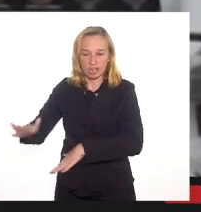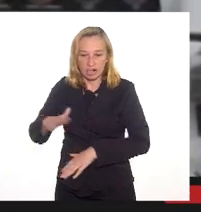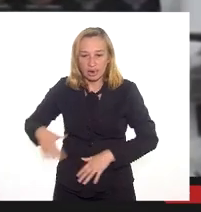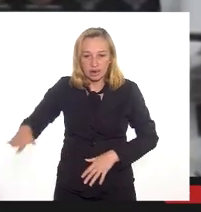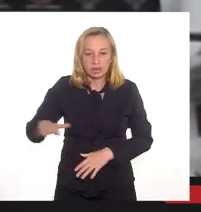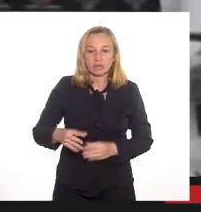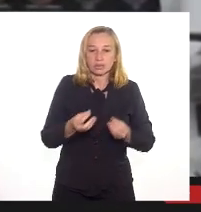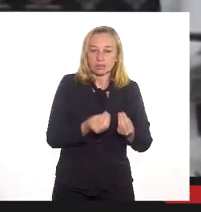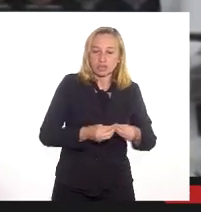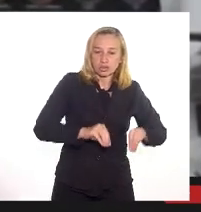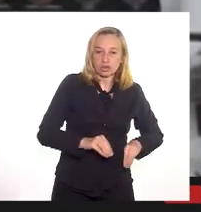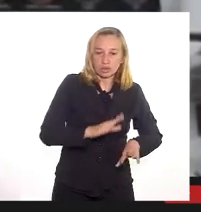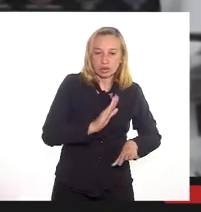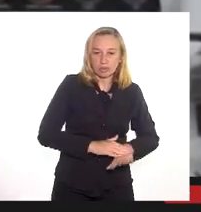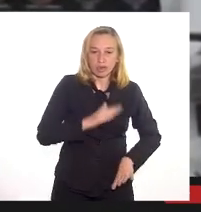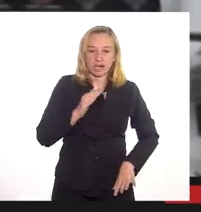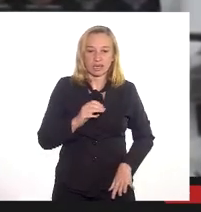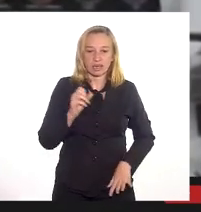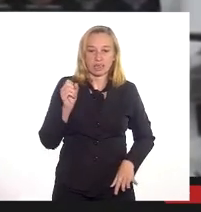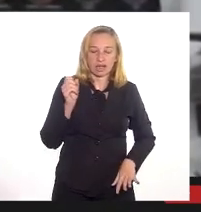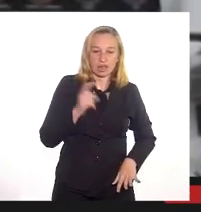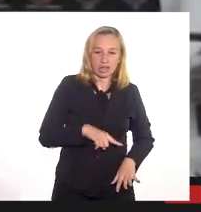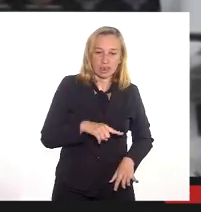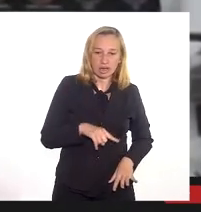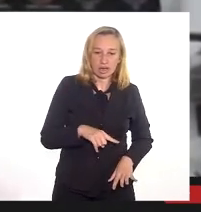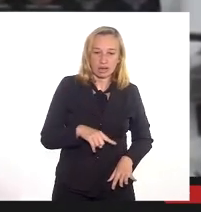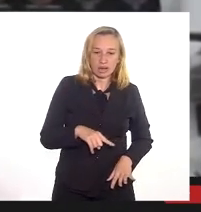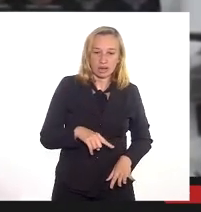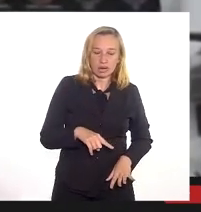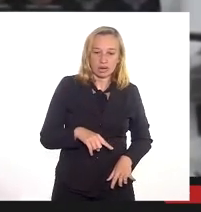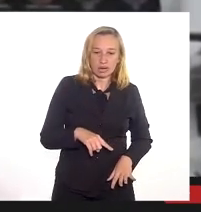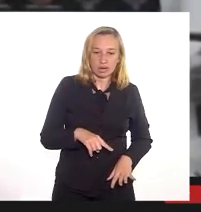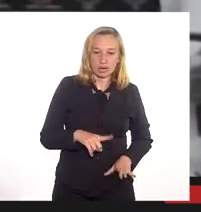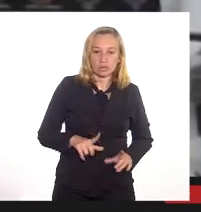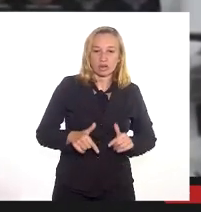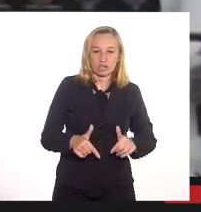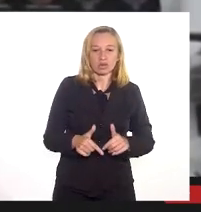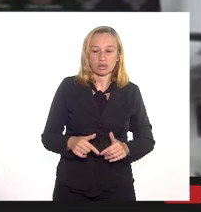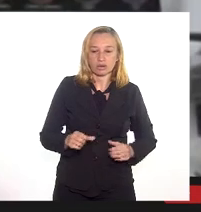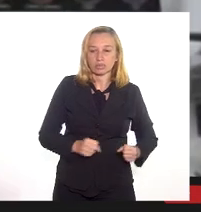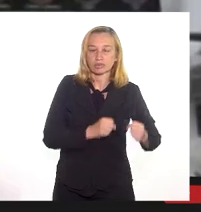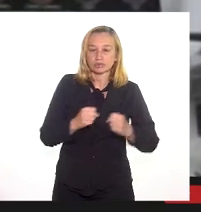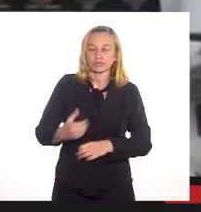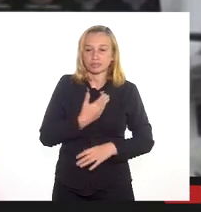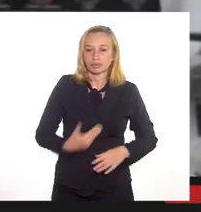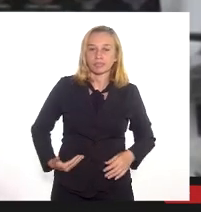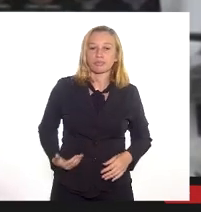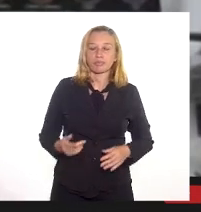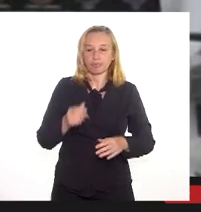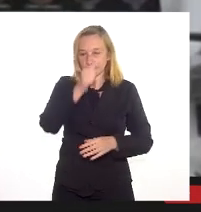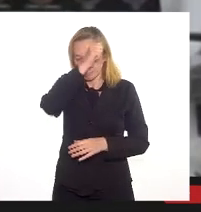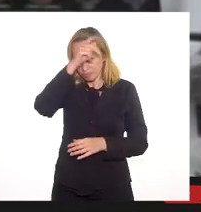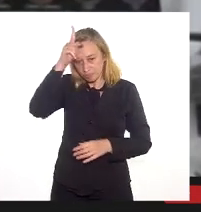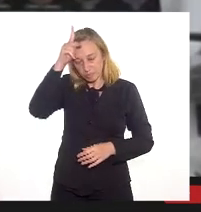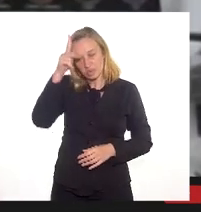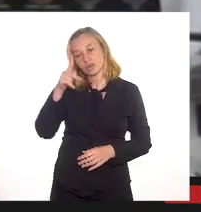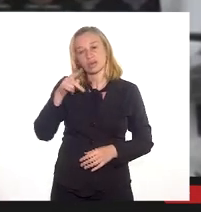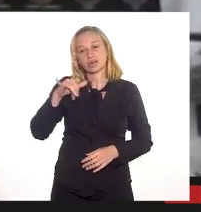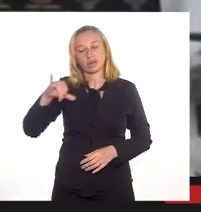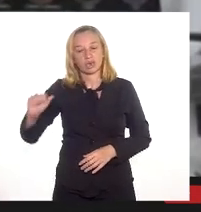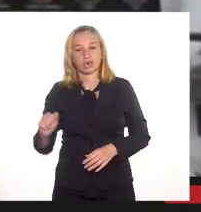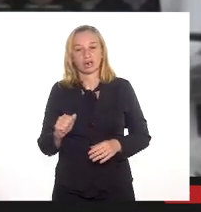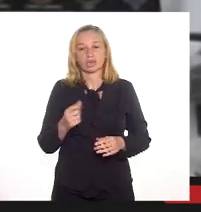maior prejuízo vai ser a omissão do poder público, principalmente da Prefeitura e do INCRA, que são os dois órgãos que estão